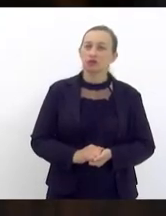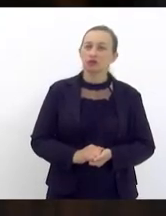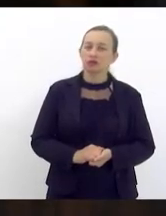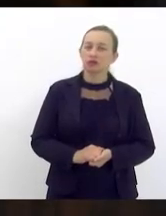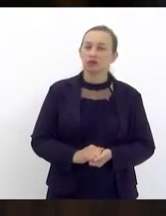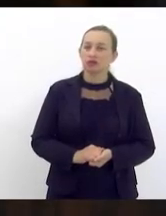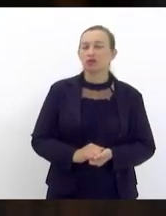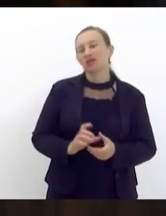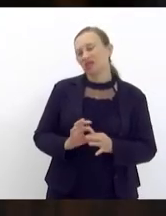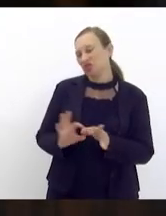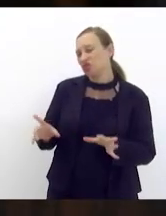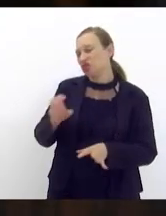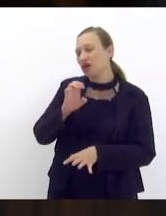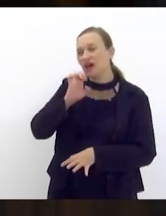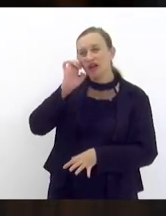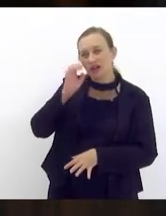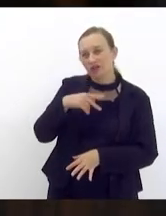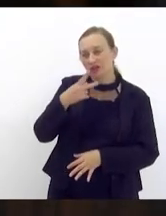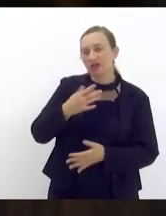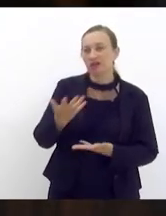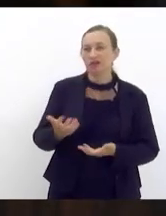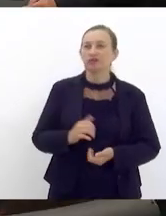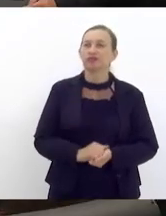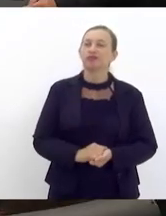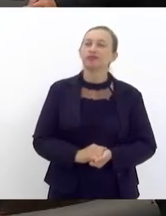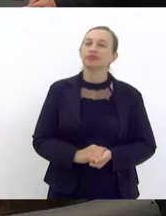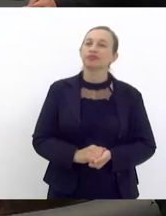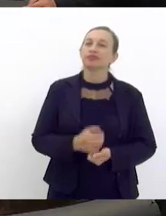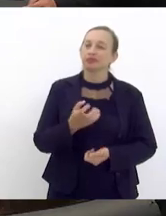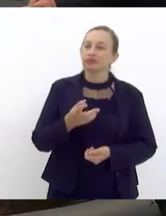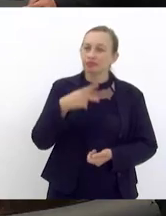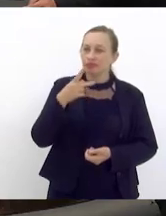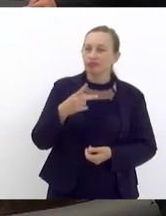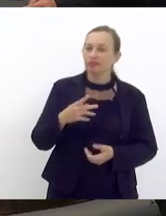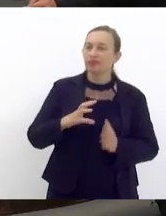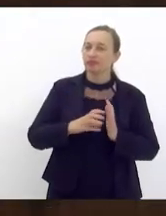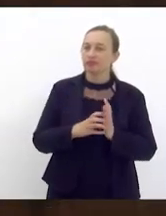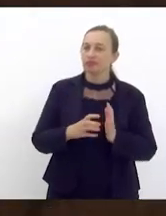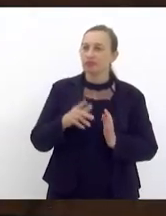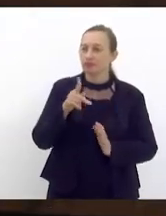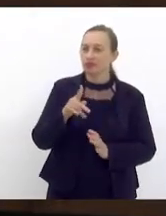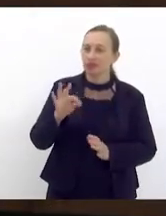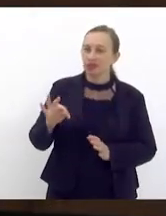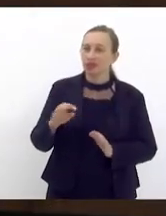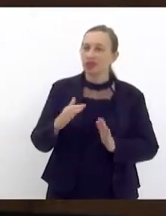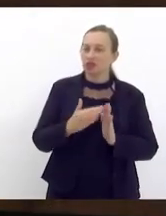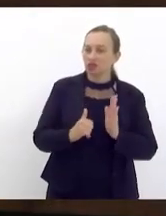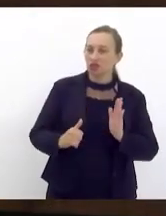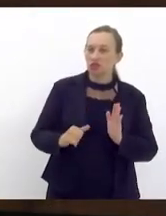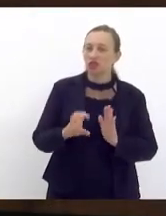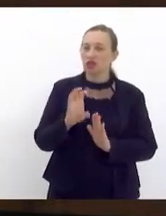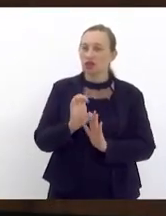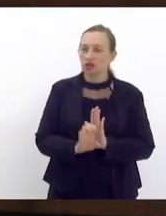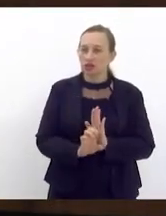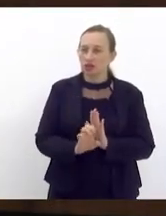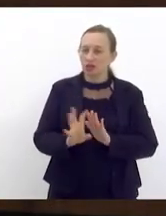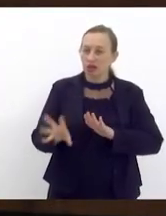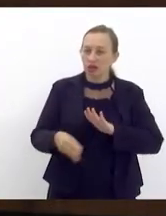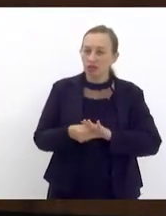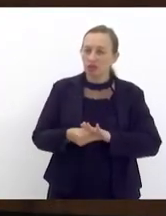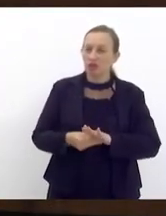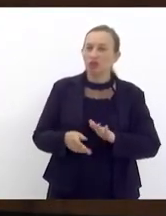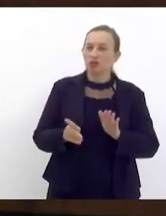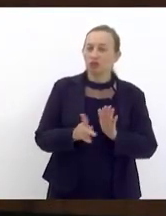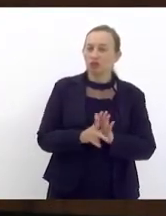primeiro para a Elica eu queria comunicar que a bancada do PT retira a emenda no projeto de lei 999